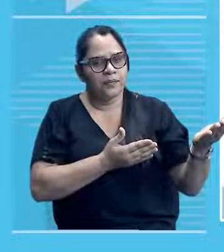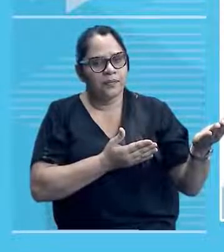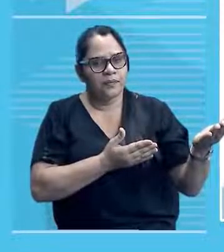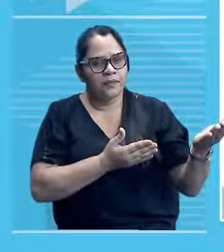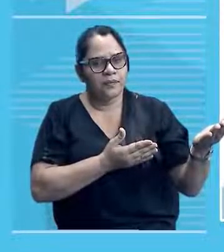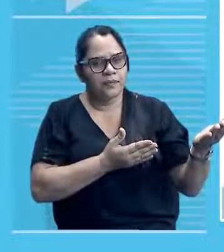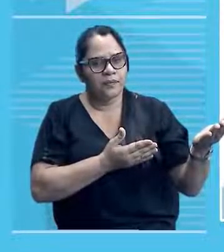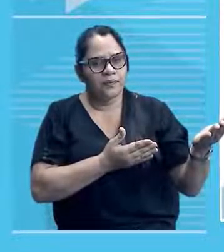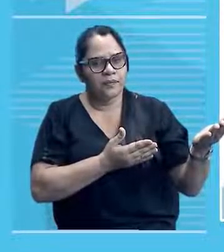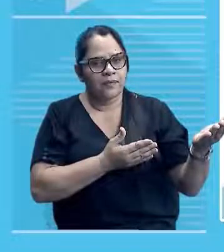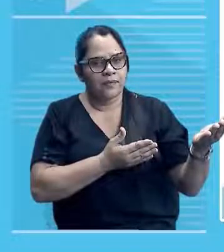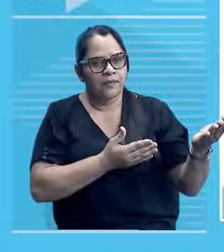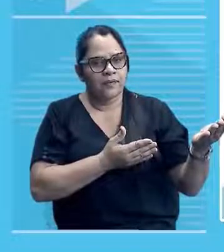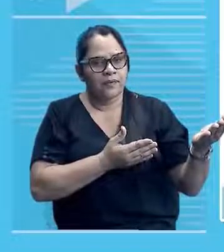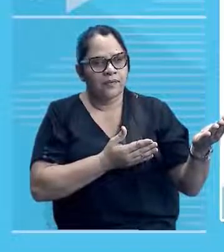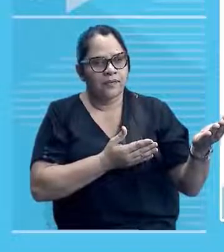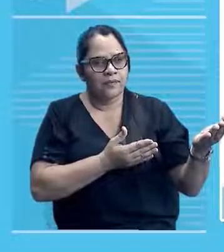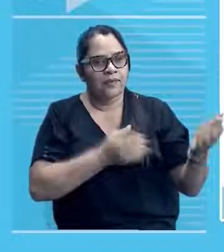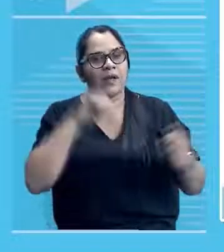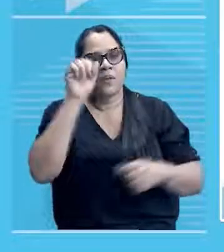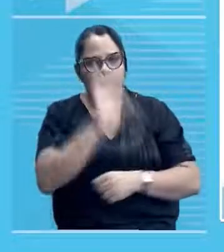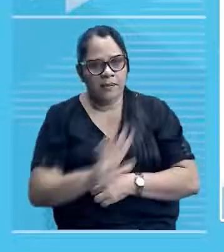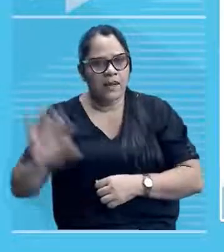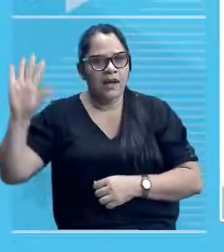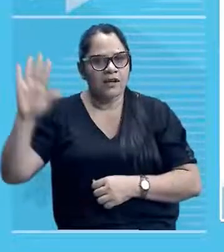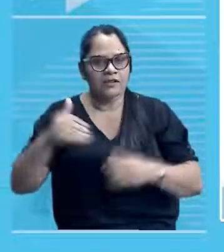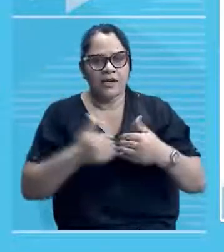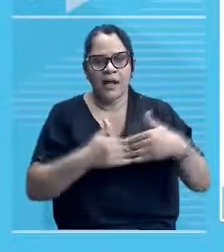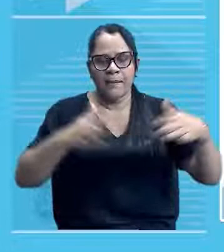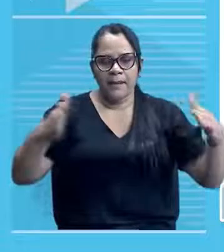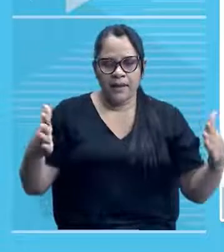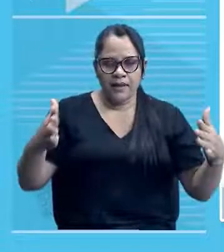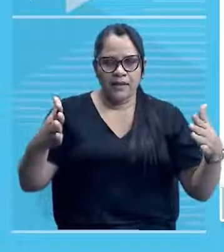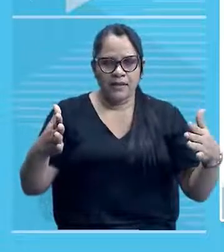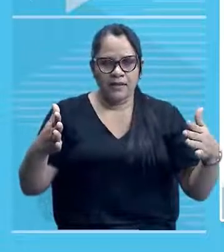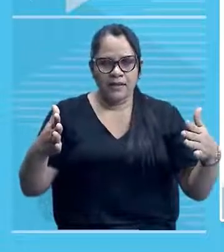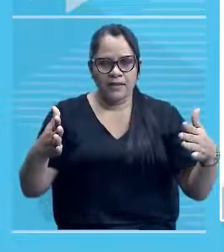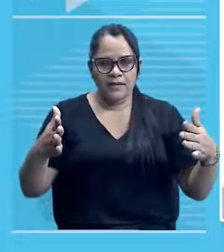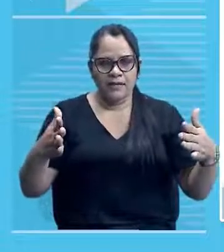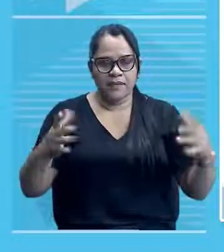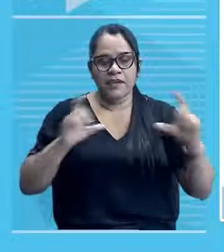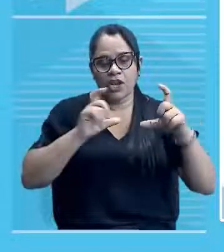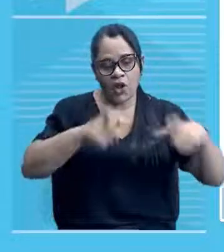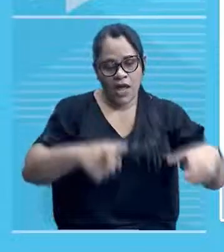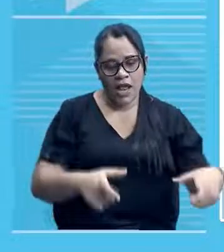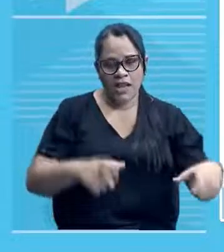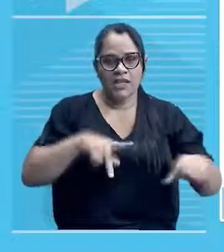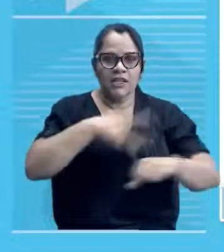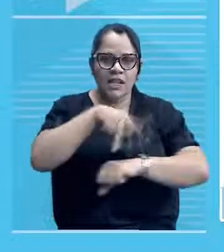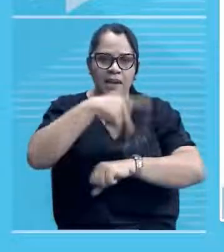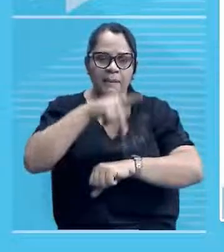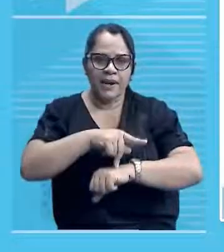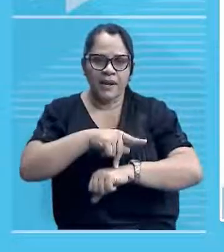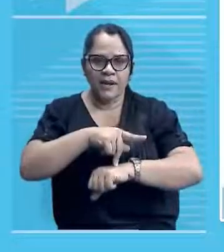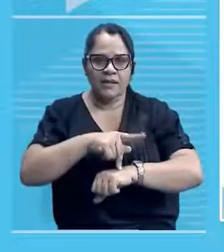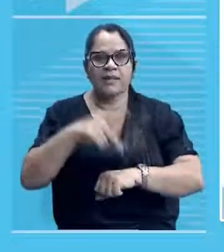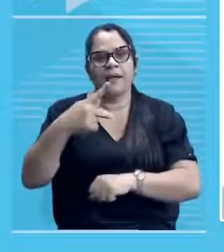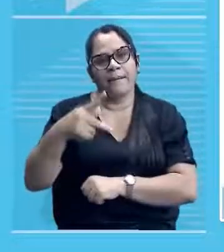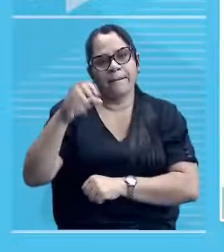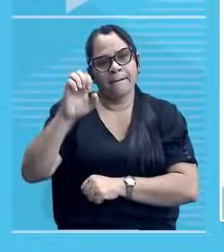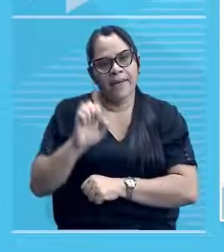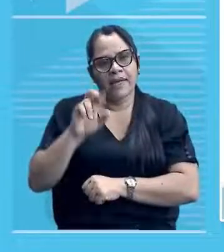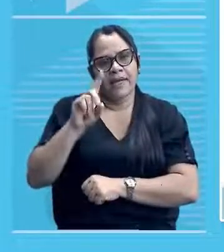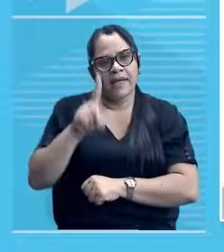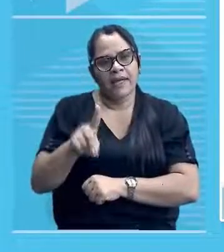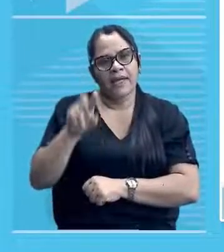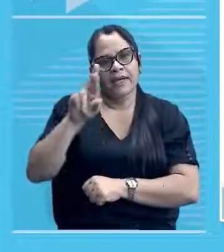Olha aí, é uma imagem mais aberta, né? O Teatro 4 de Setembro, ele está localizado na Praça Pedro II, né?